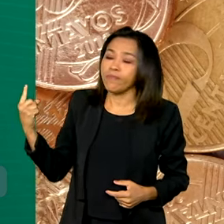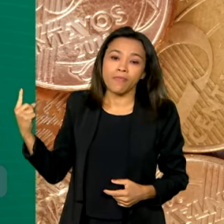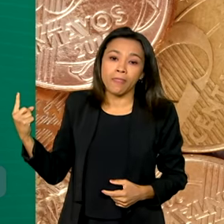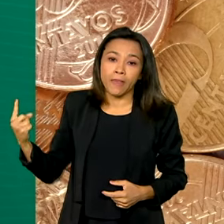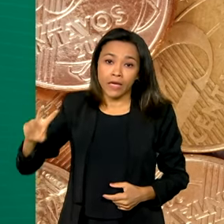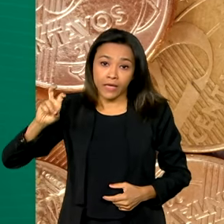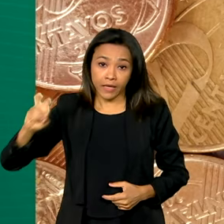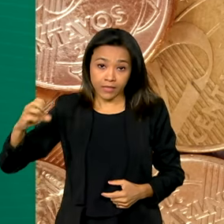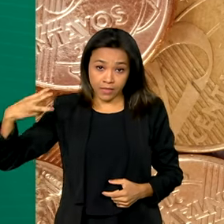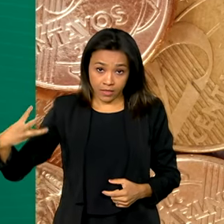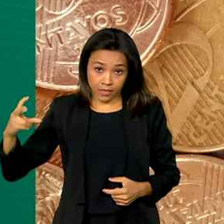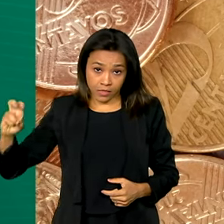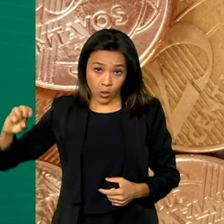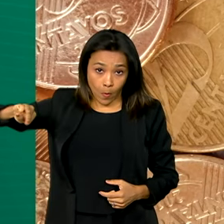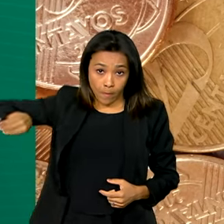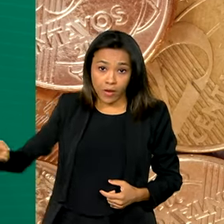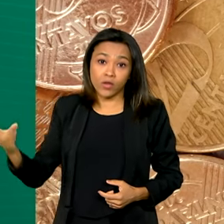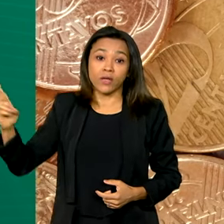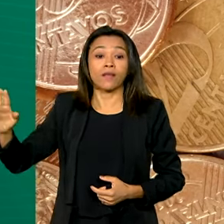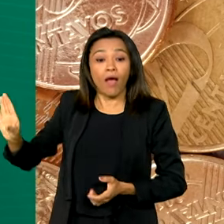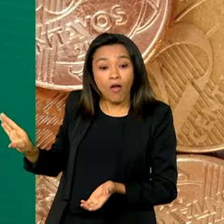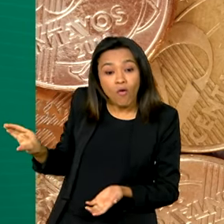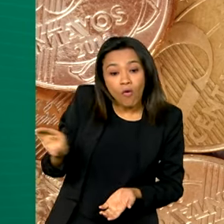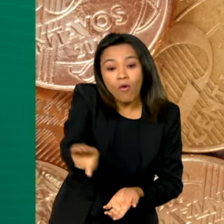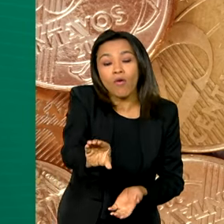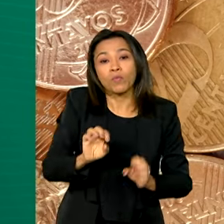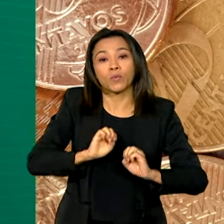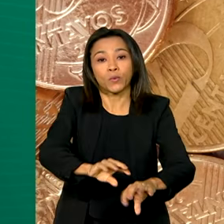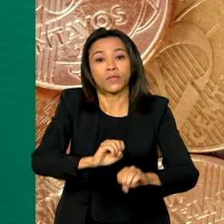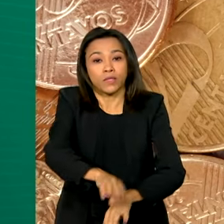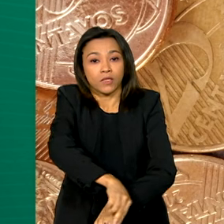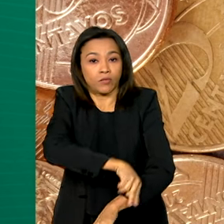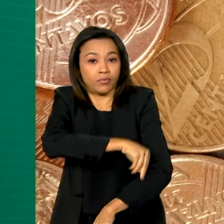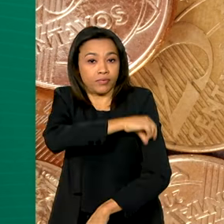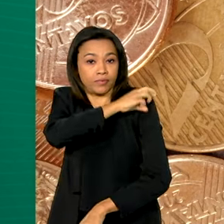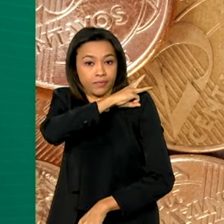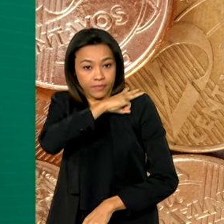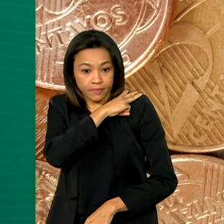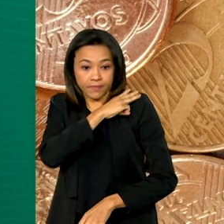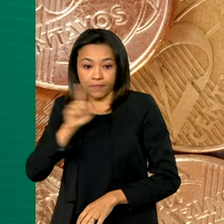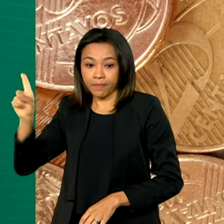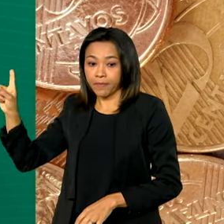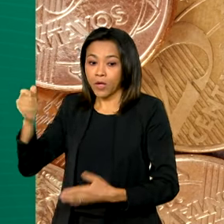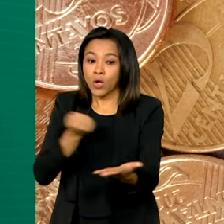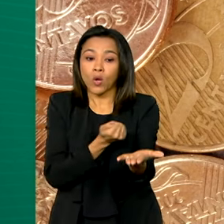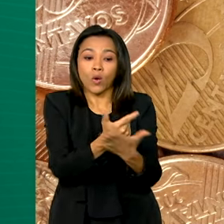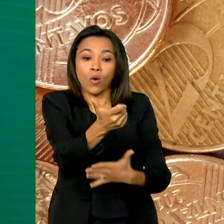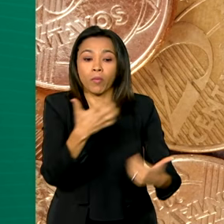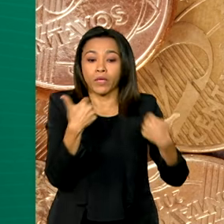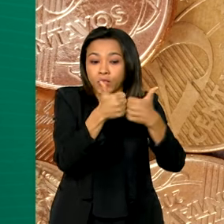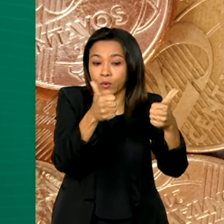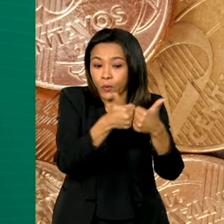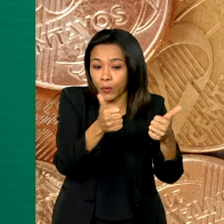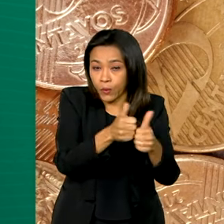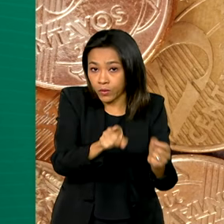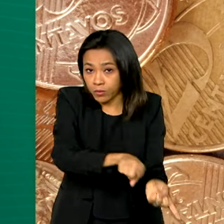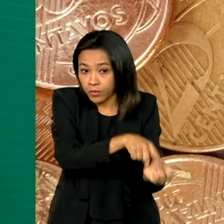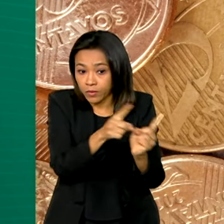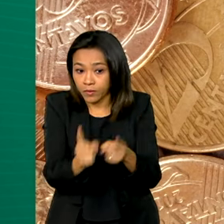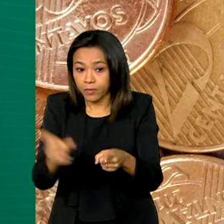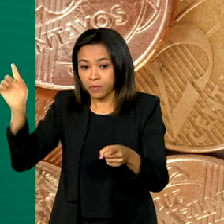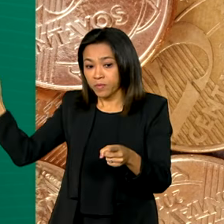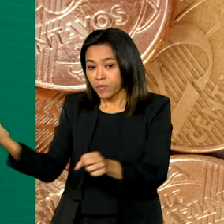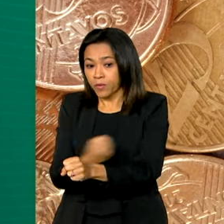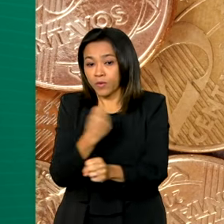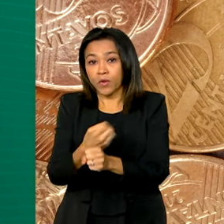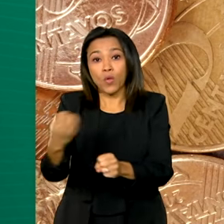serão destinados à educação básica. O valor será utilizado para a compra de ônibus escolares, construção de novas